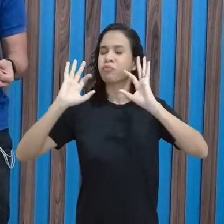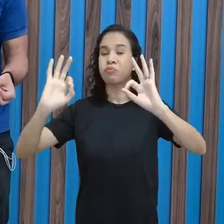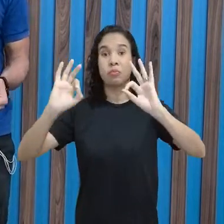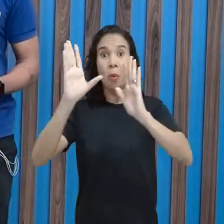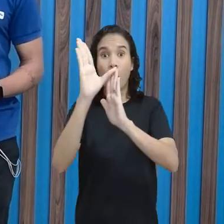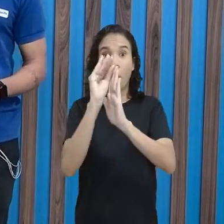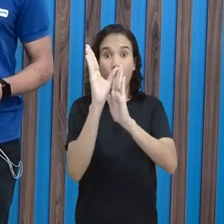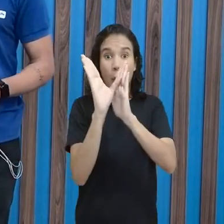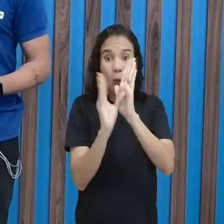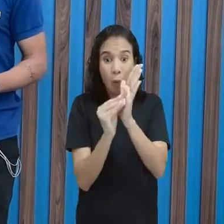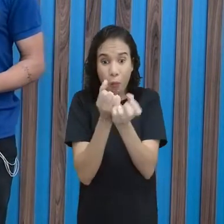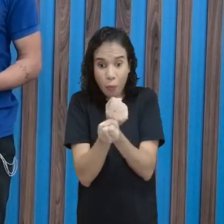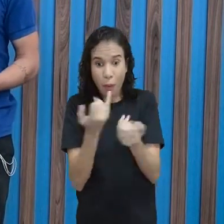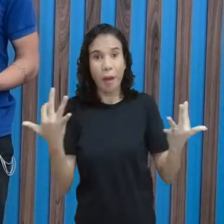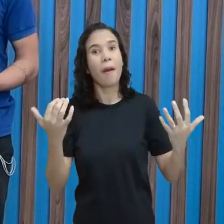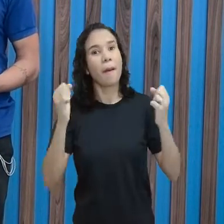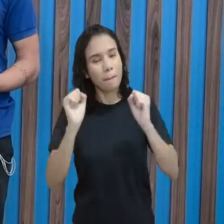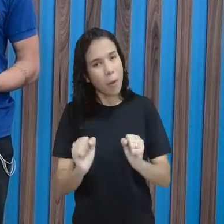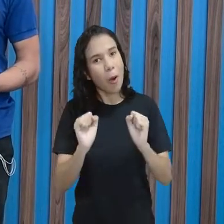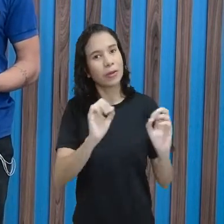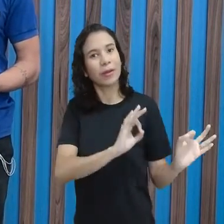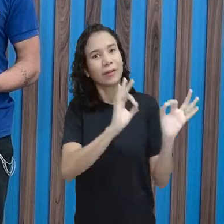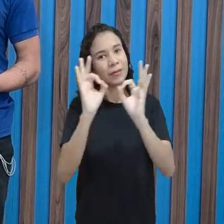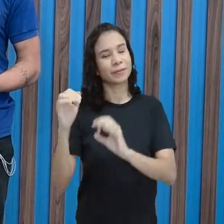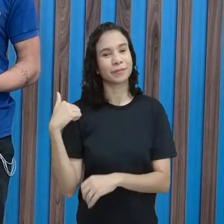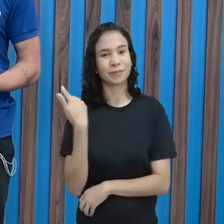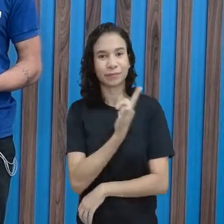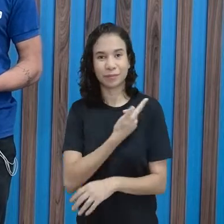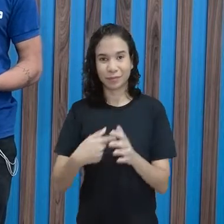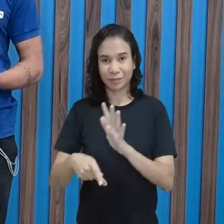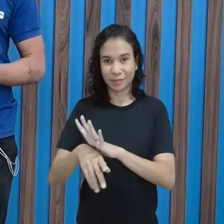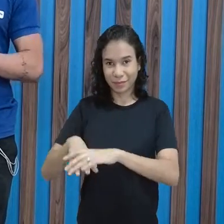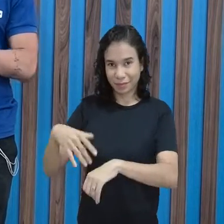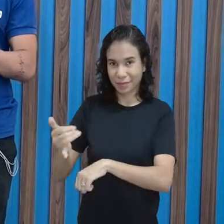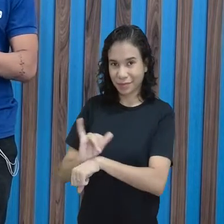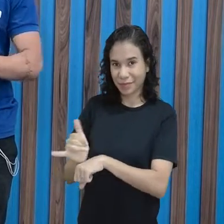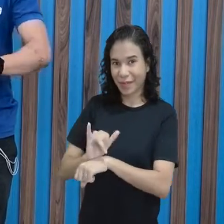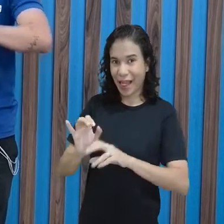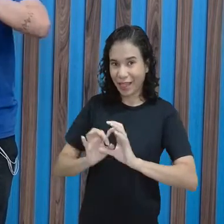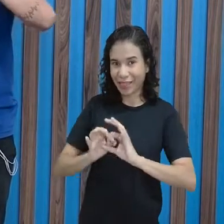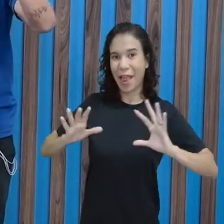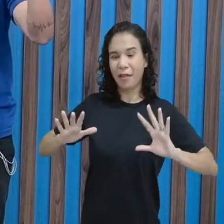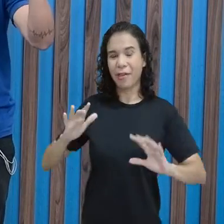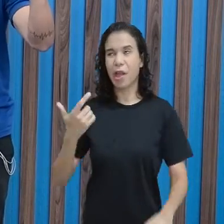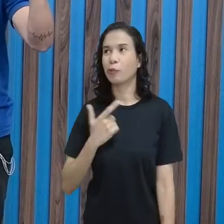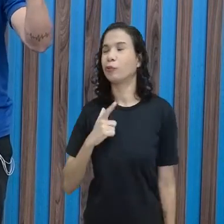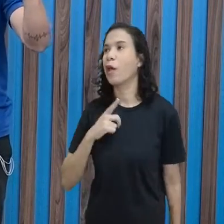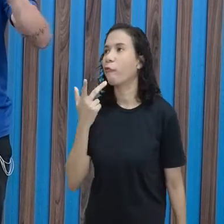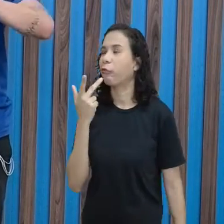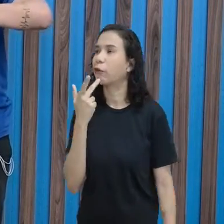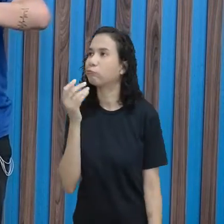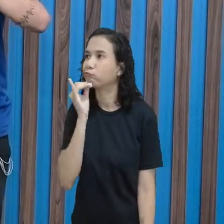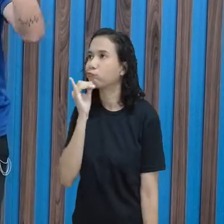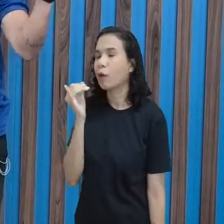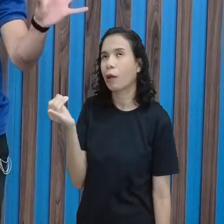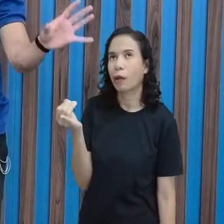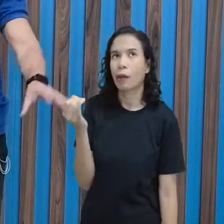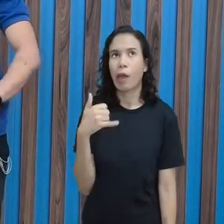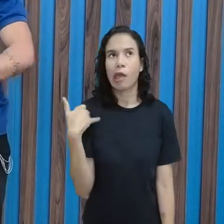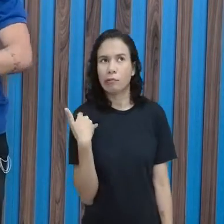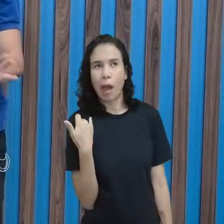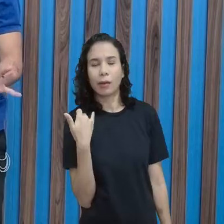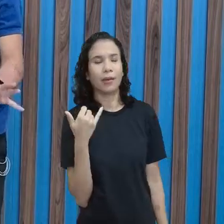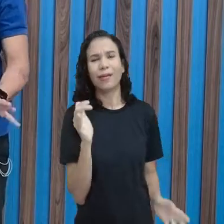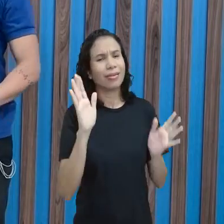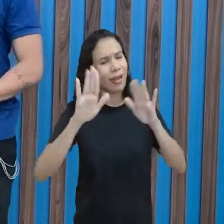cheio de conteúdos e vocês podem acessar lá no nosso canal do YouTube. Então, fiquem à vontade. Não tem esse negócio não de, viu? Aqui não. De idade não.